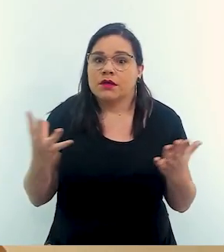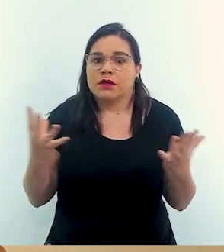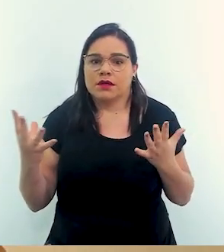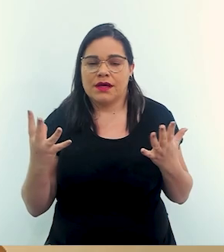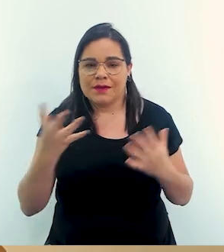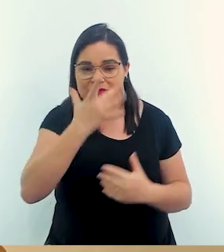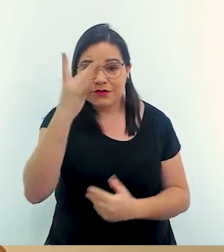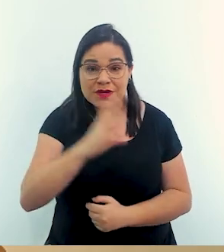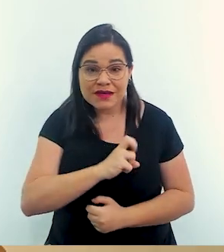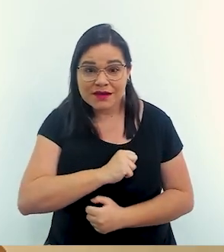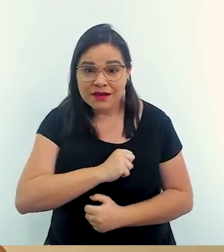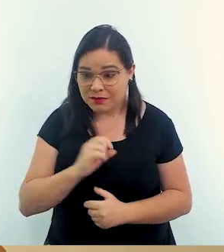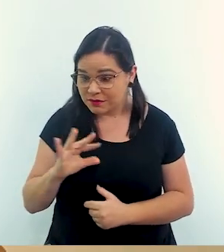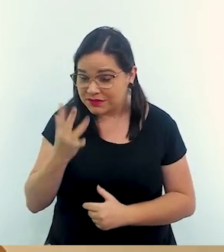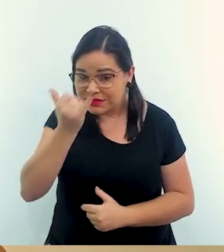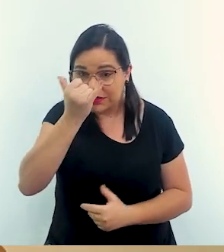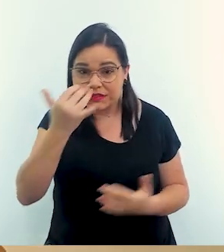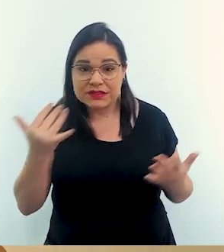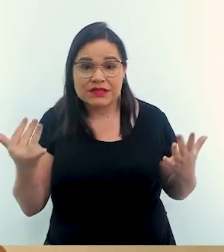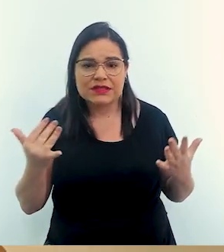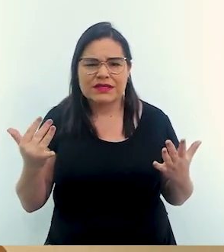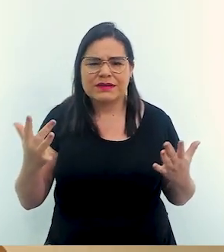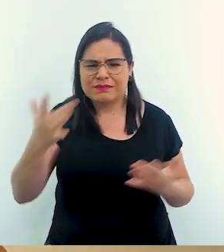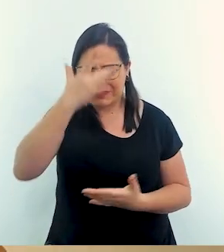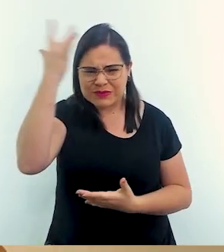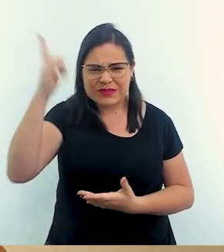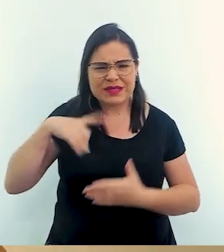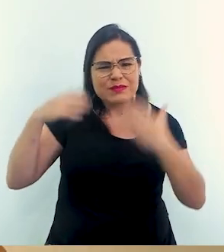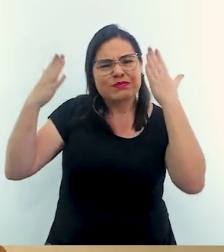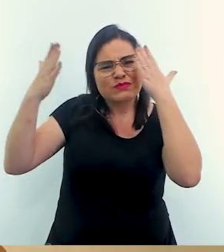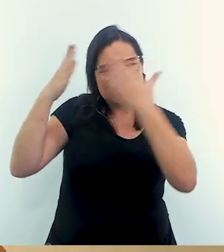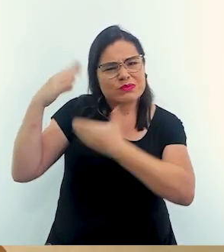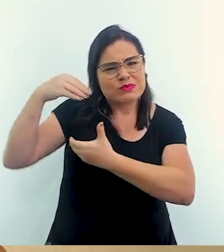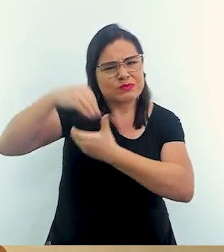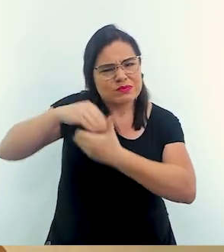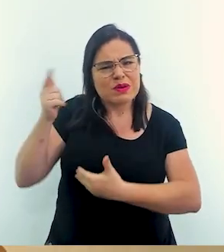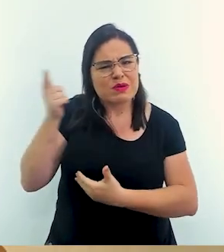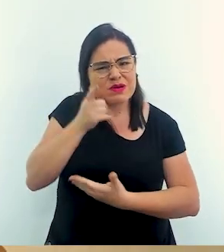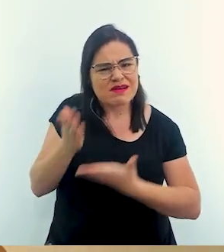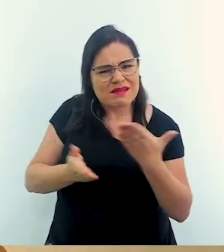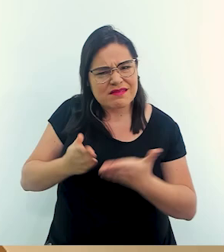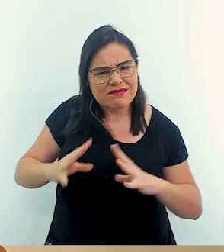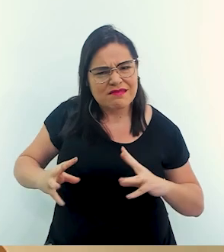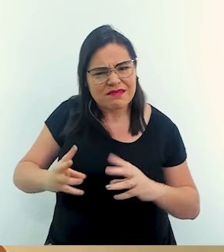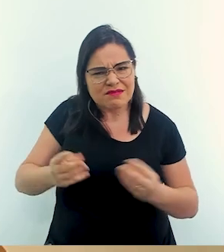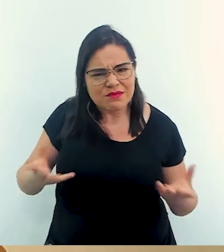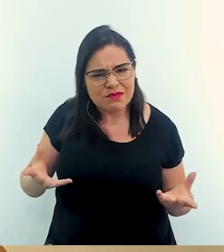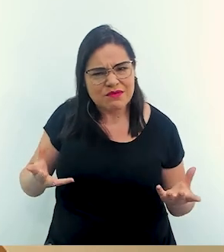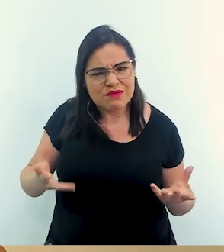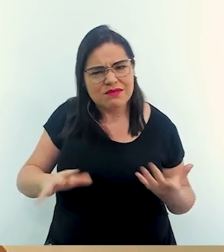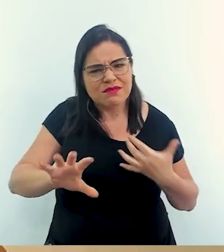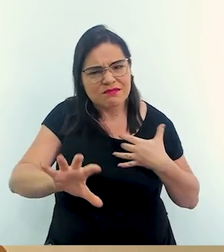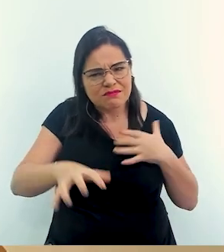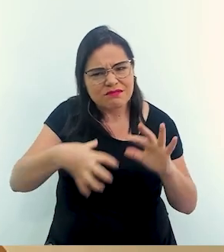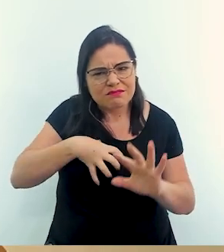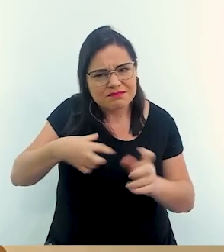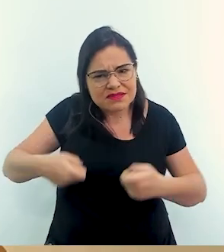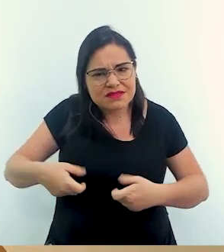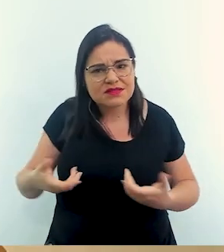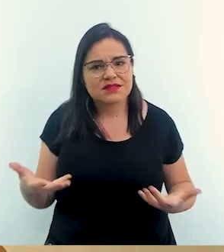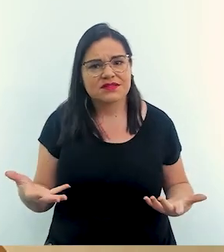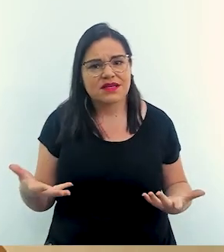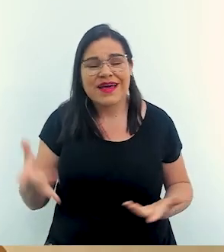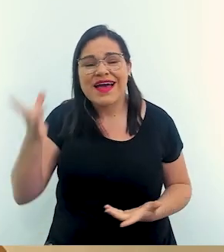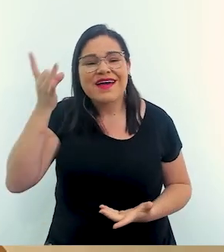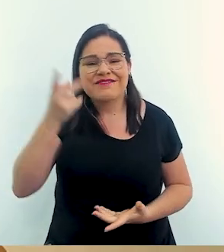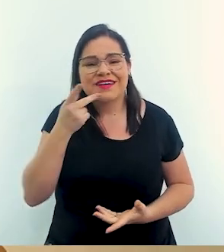as pessoas que ele ama foi atingida será que essa pessoa vai ter psicológico preparo psicológico para isso então a gente tem que se colocar na pele